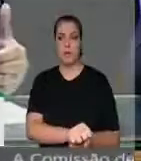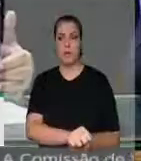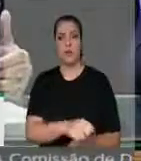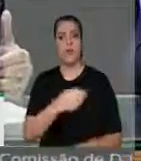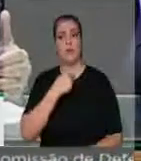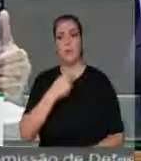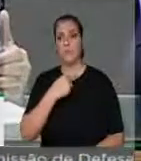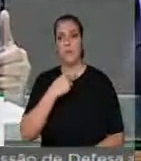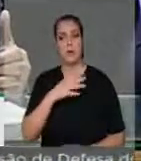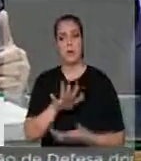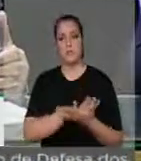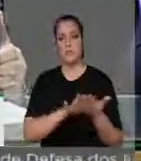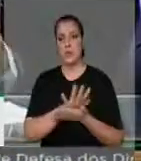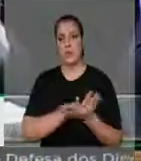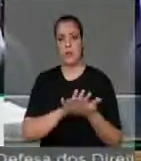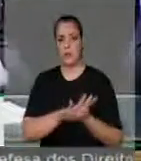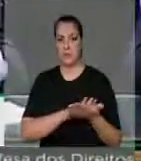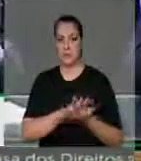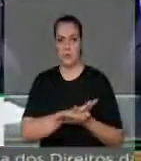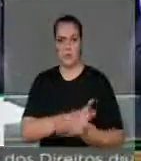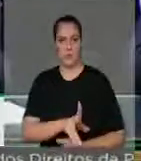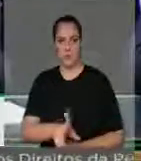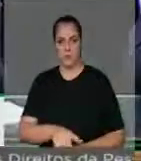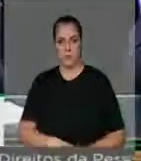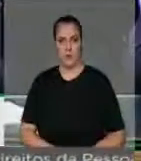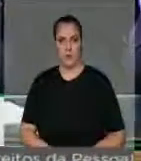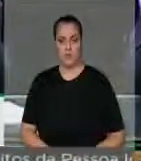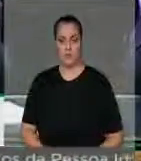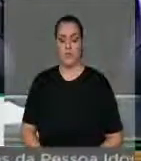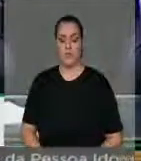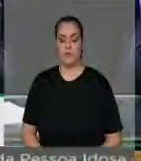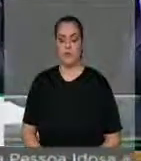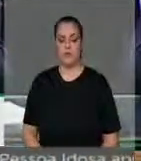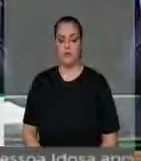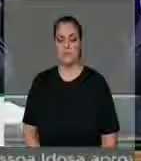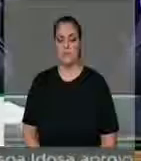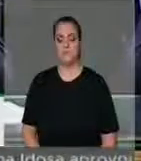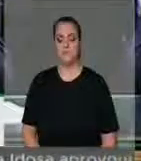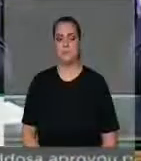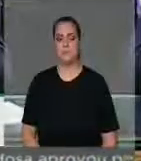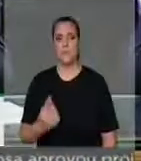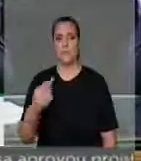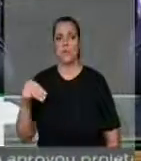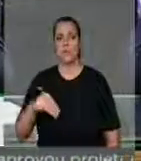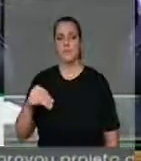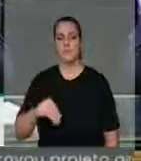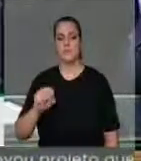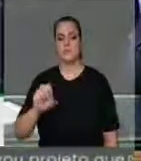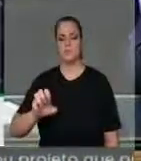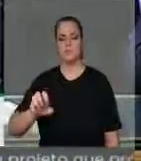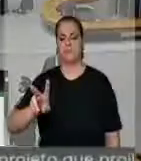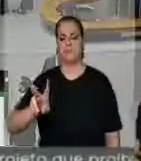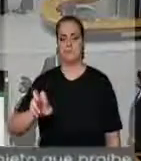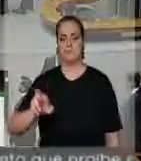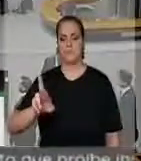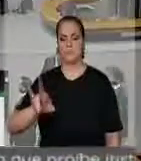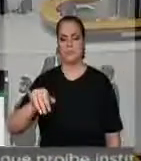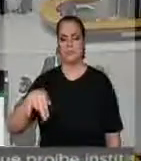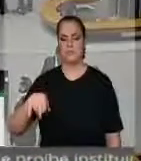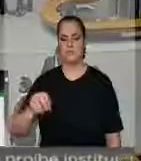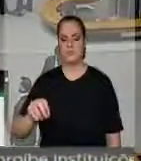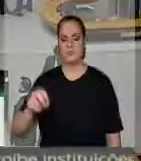Nada tem mais valor, então eu peço que venham aqui. Severino Ninho, um minuto. Senhor Presidente,